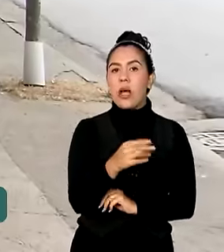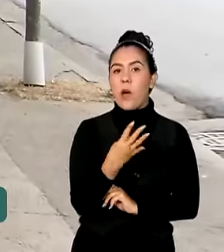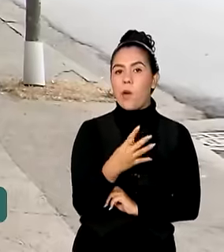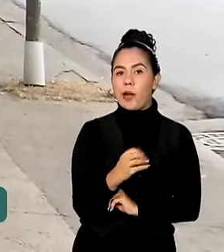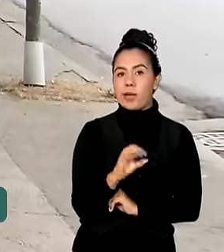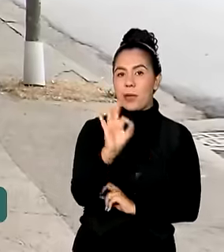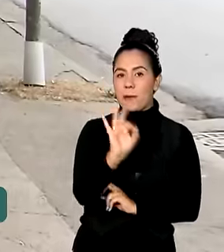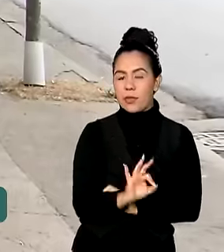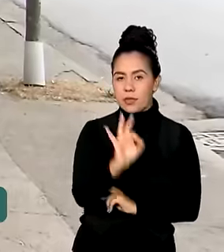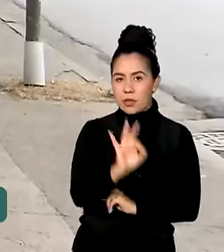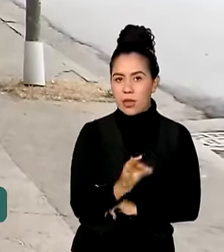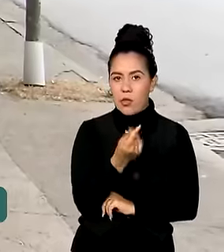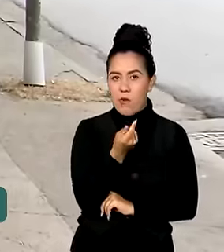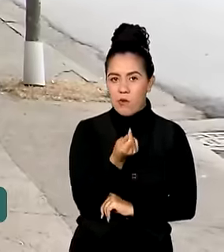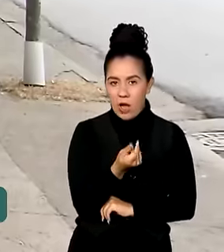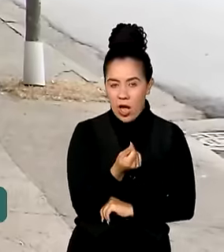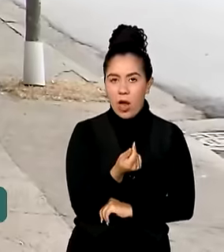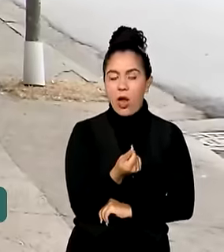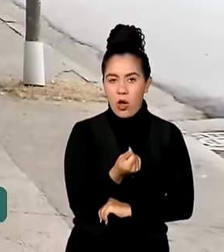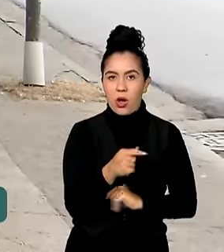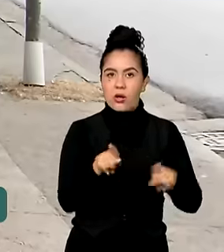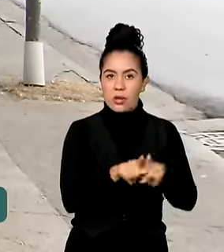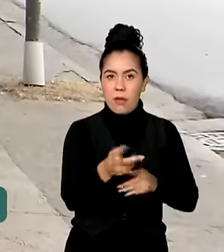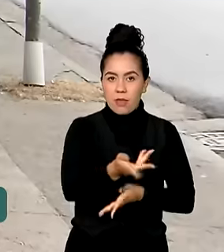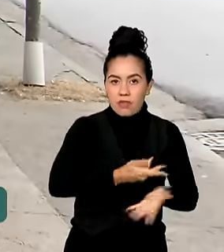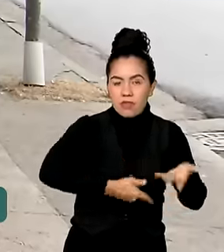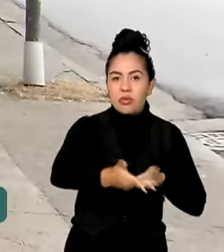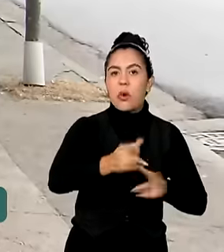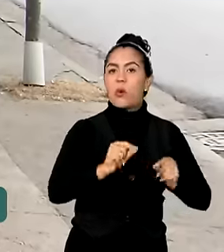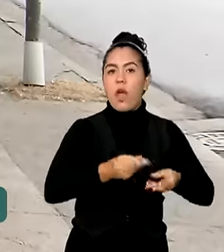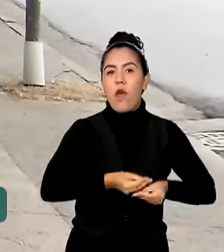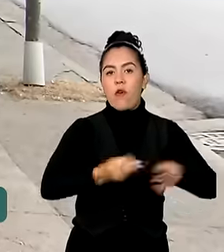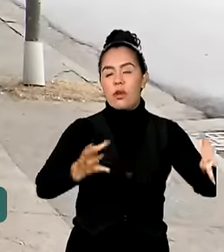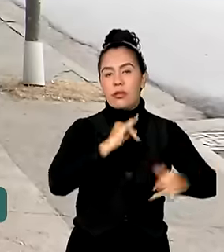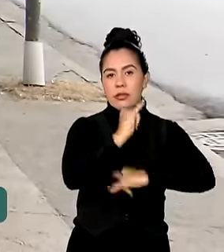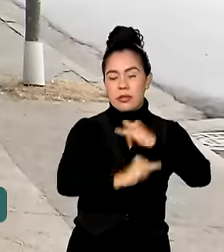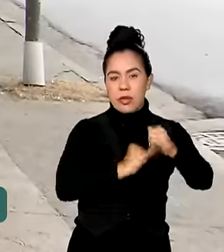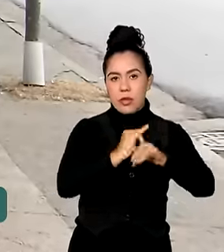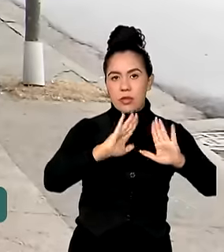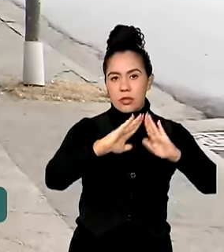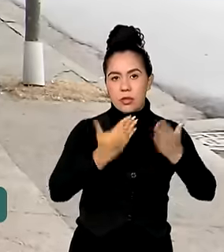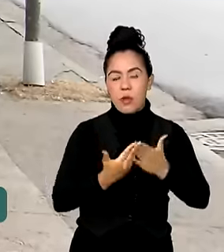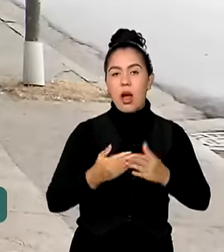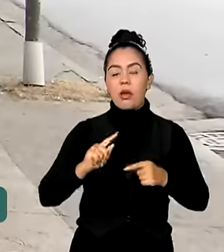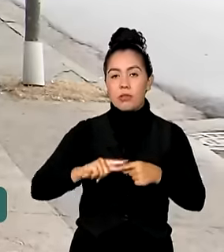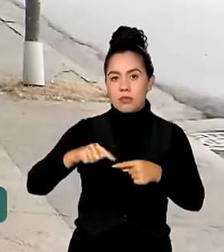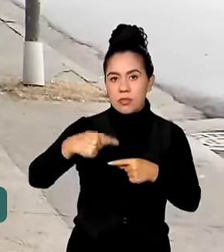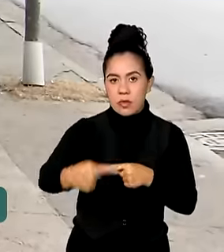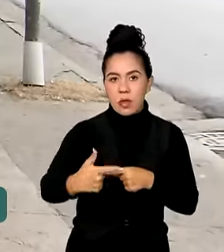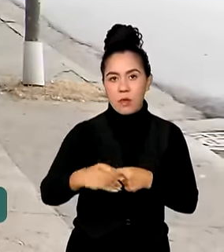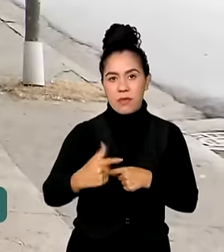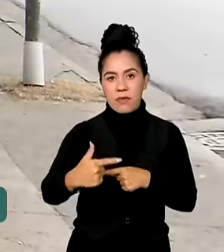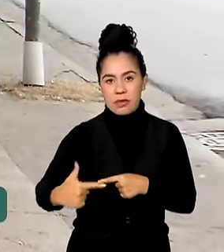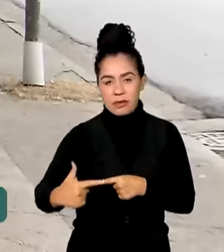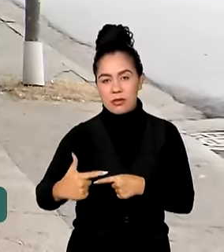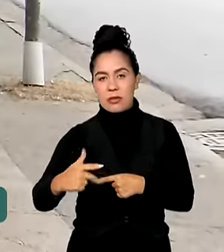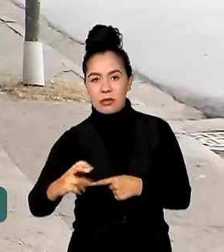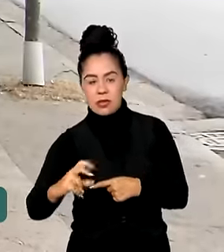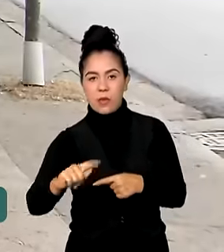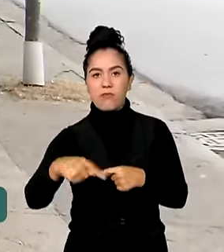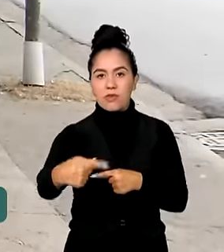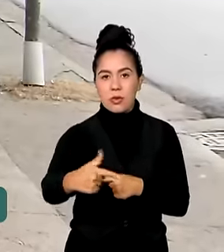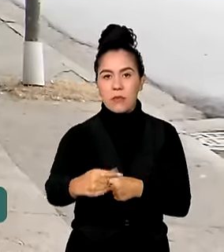fundo e destinar essa parte às escolas. E nos anos de 2025 e 2026, esse